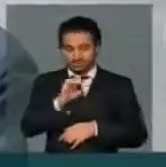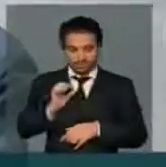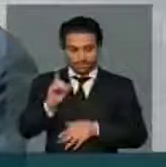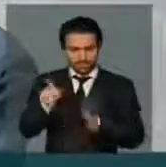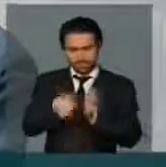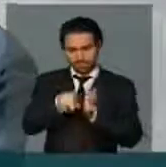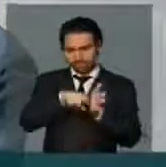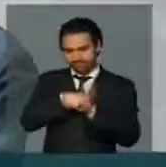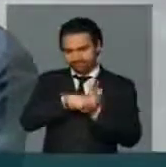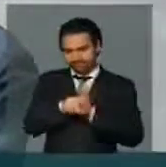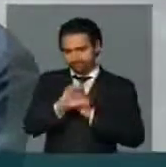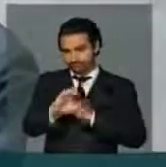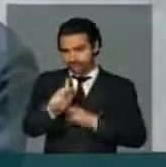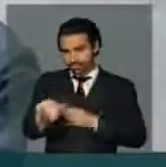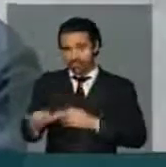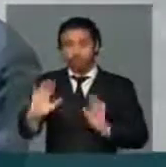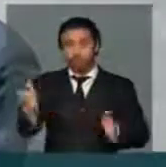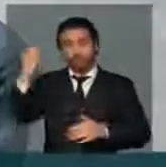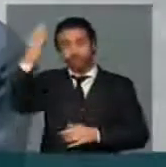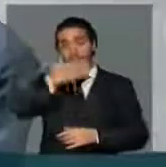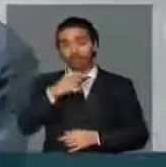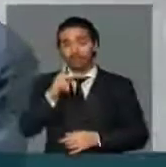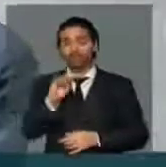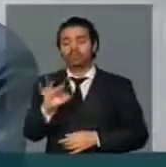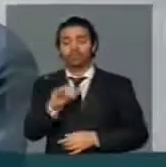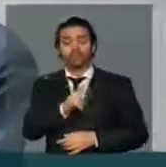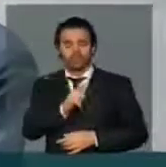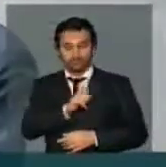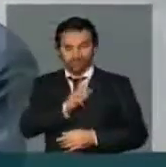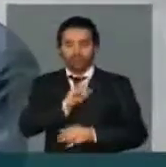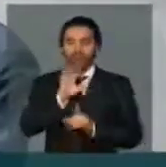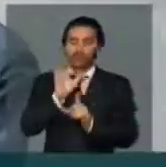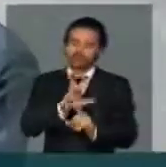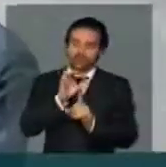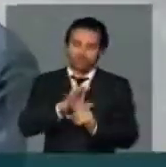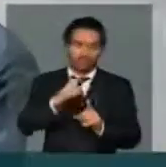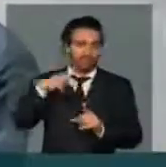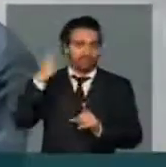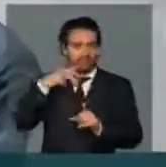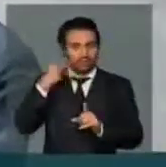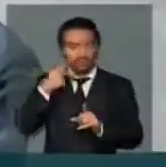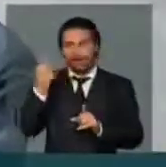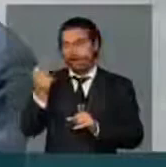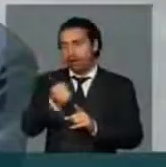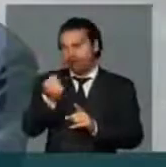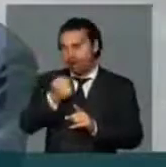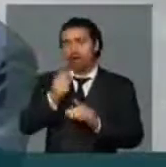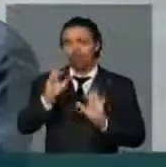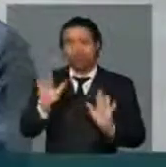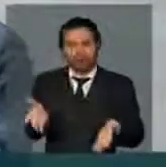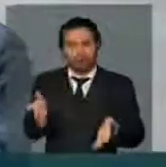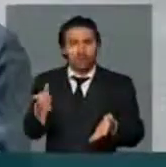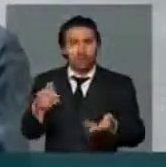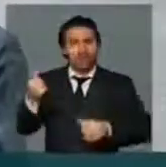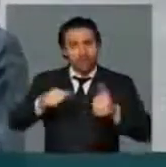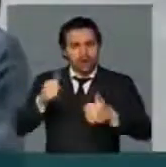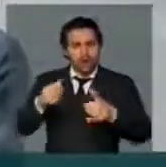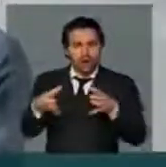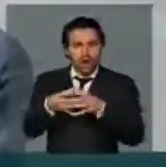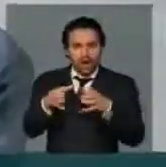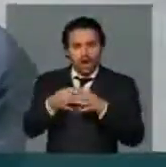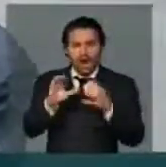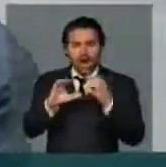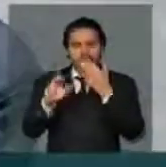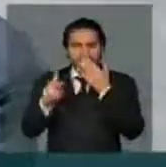Inquérito, comprovou que o PT exerceu influência política na entidade de previdência conforme a avaliação dos integrantes da cúpula da